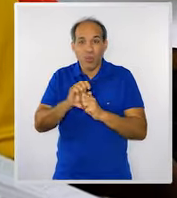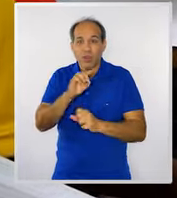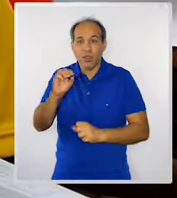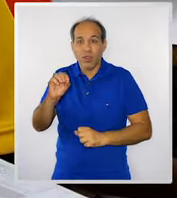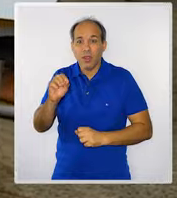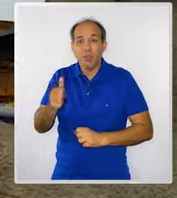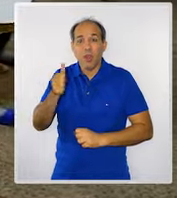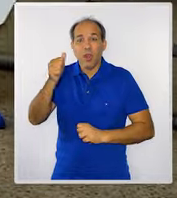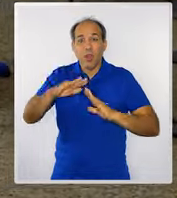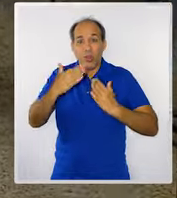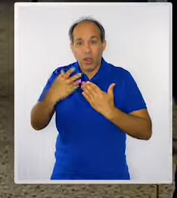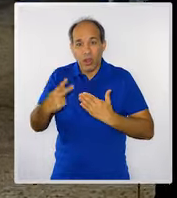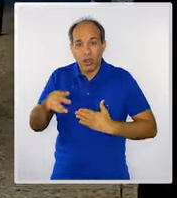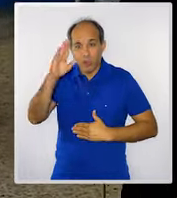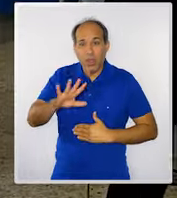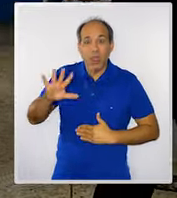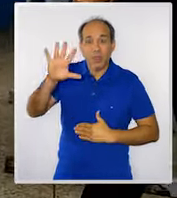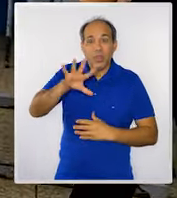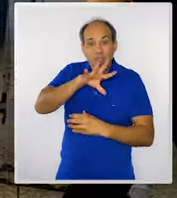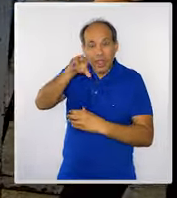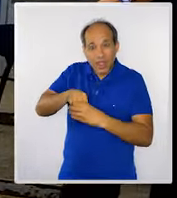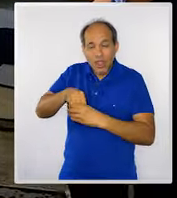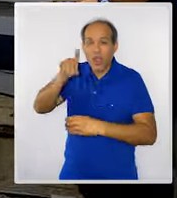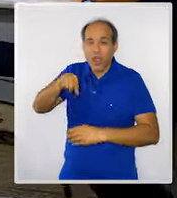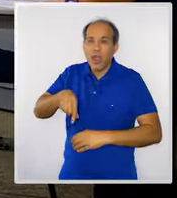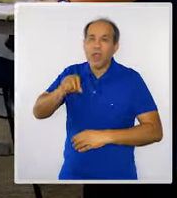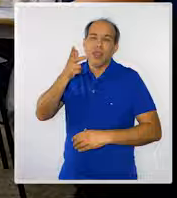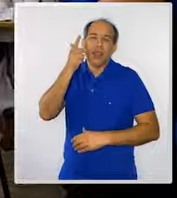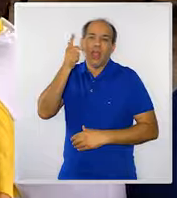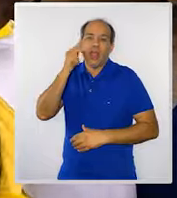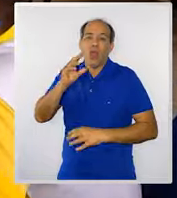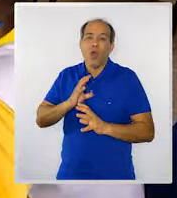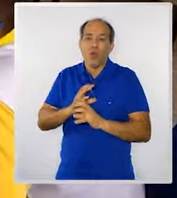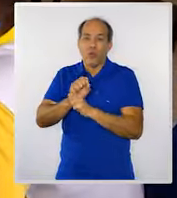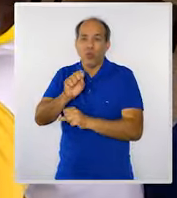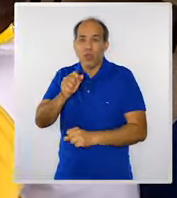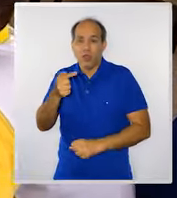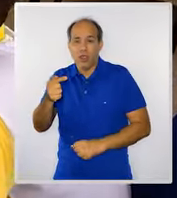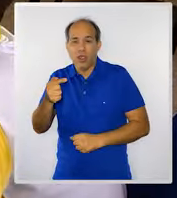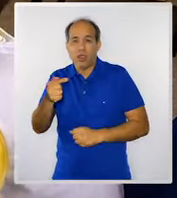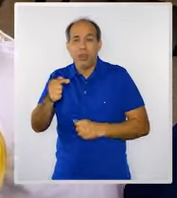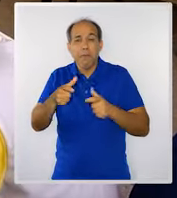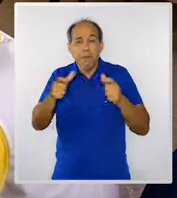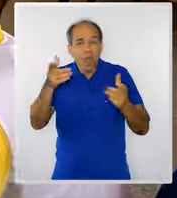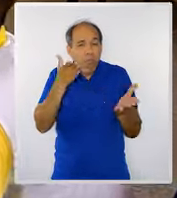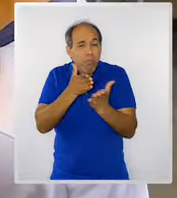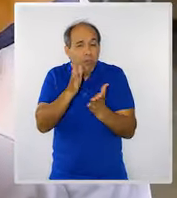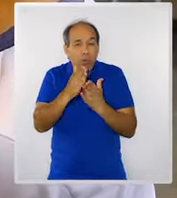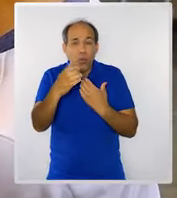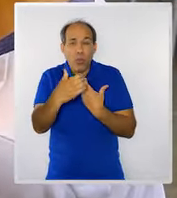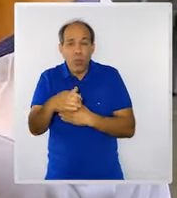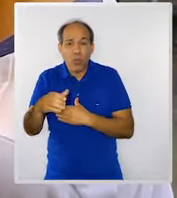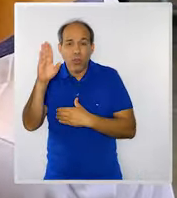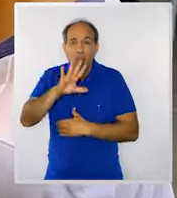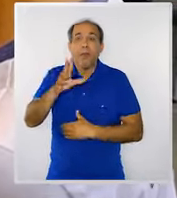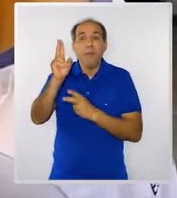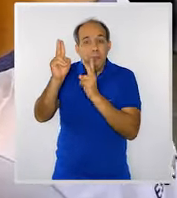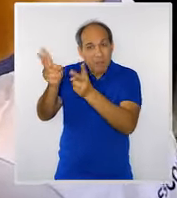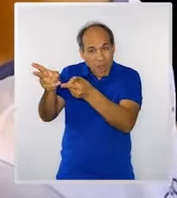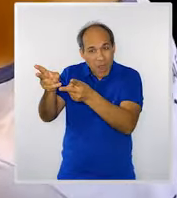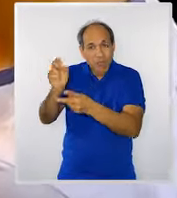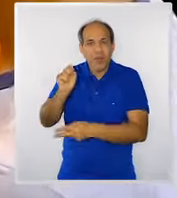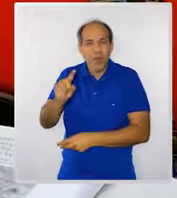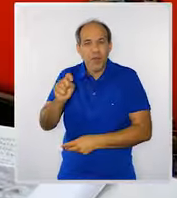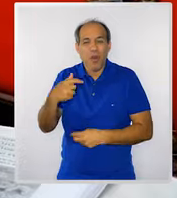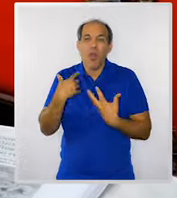país, 87 estão no Ceará. E grande parte dos aprovados em concursos nacionais são de lá. Estou